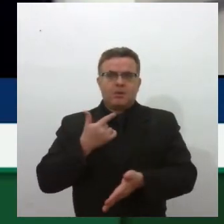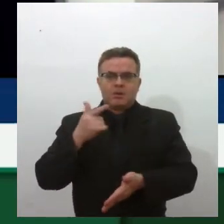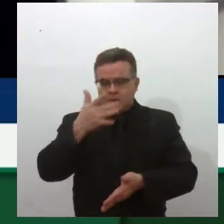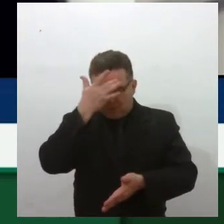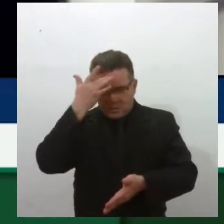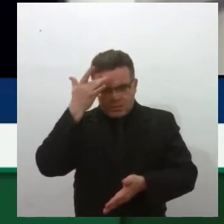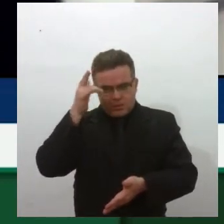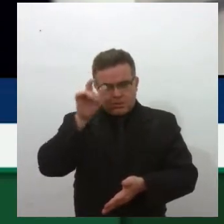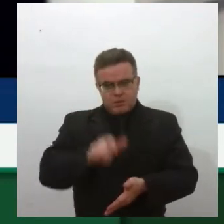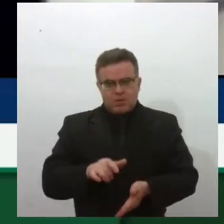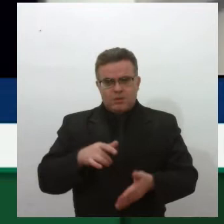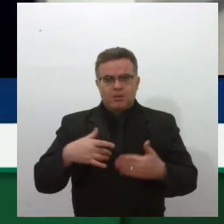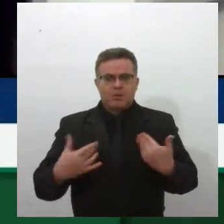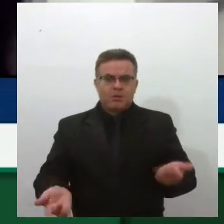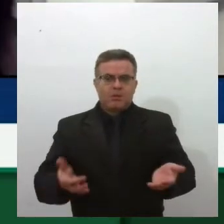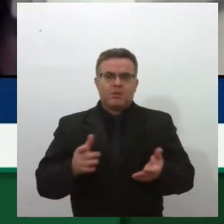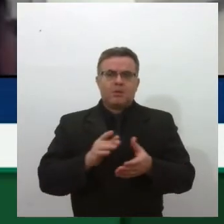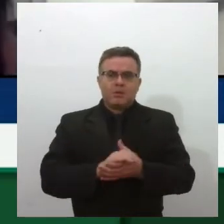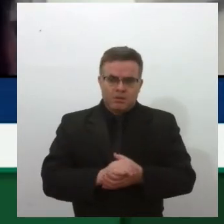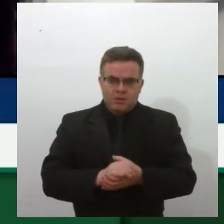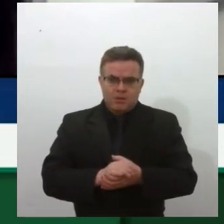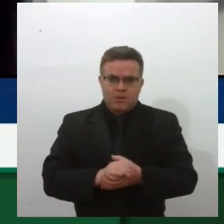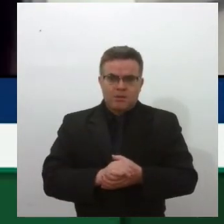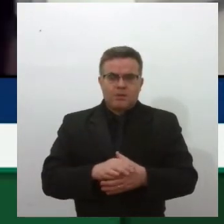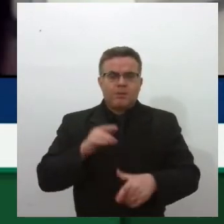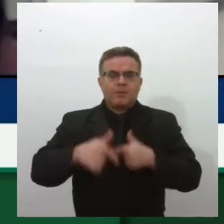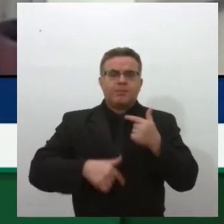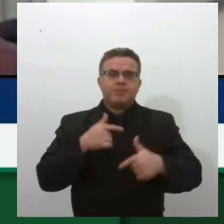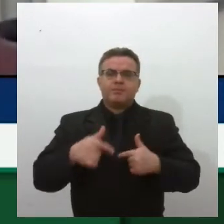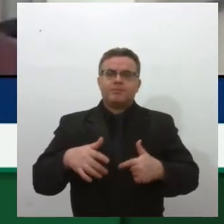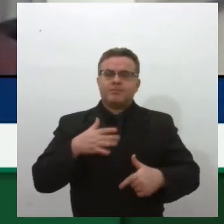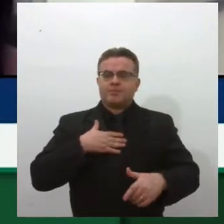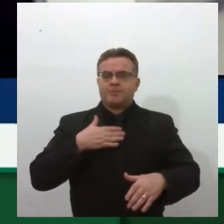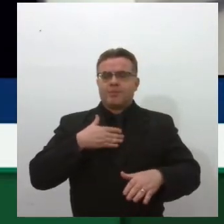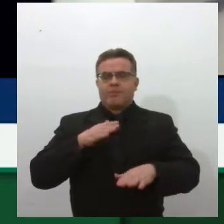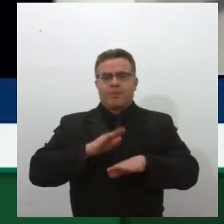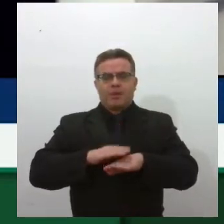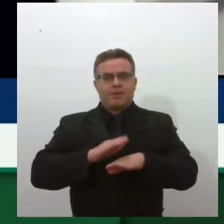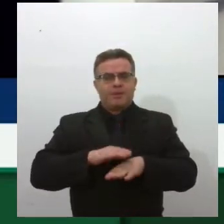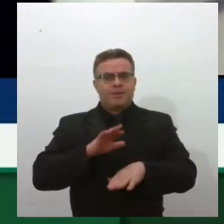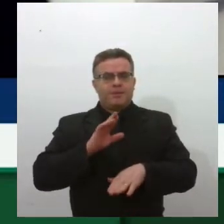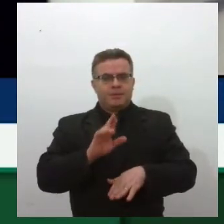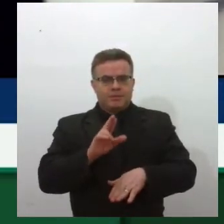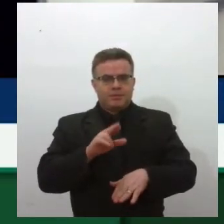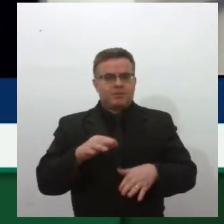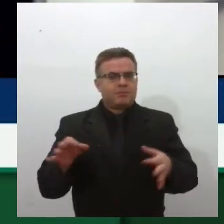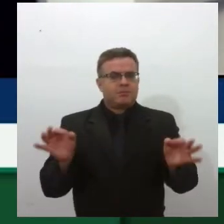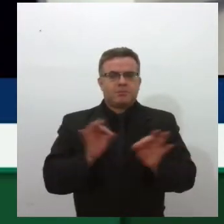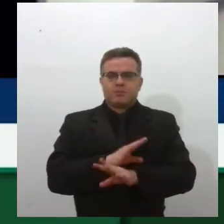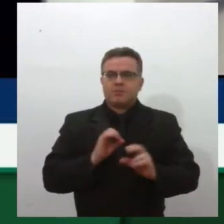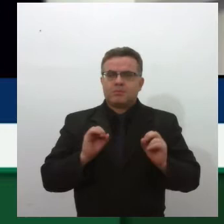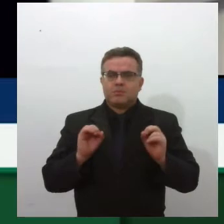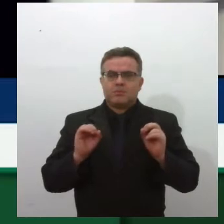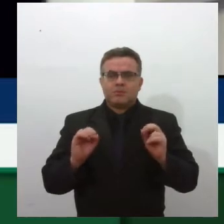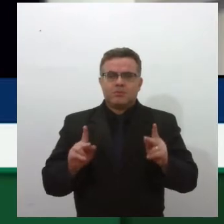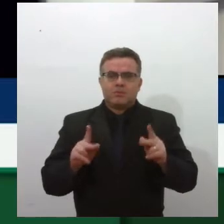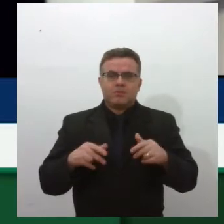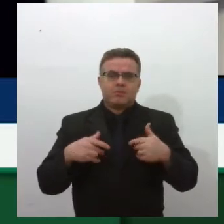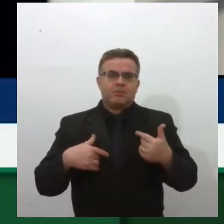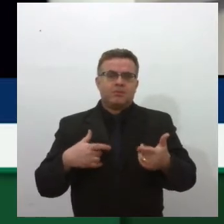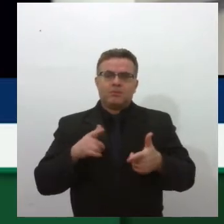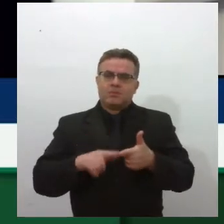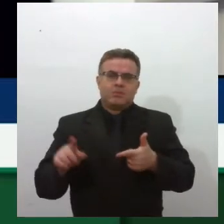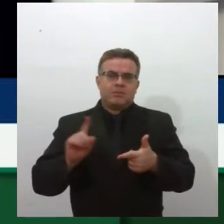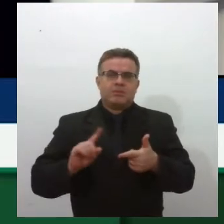né, na função que eu fazia, de operadora de caixa para eu dar treinamento. Até aí, tudo bem, eu não me importei.